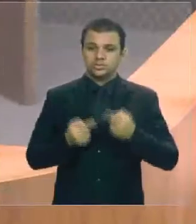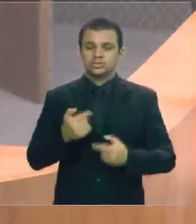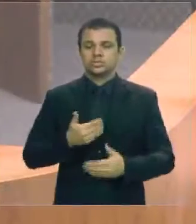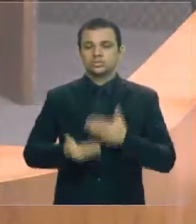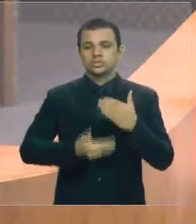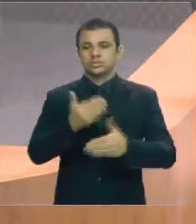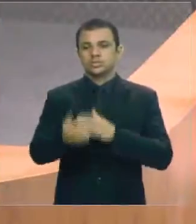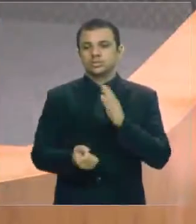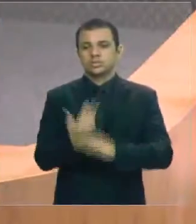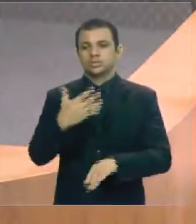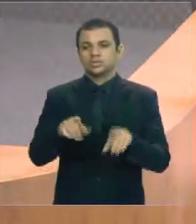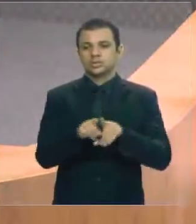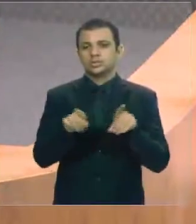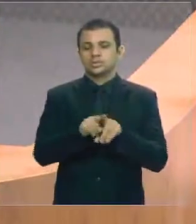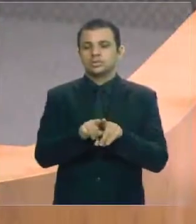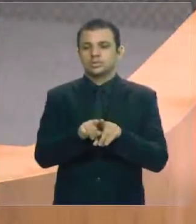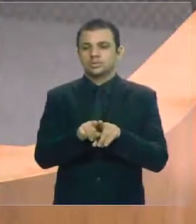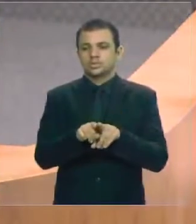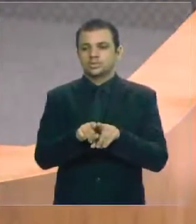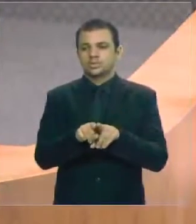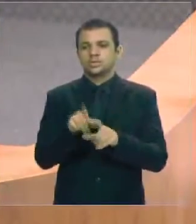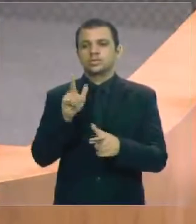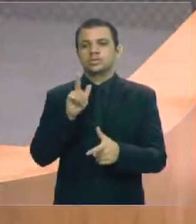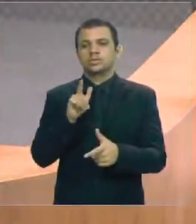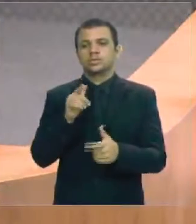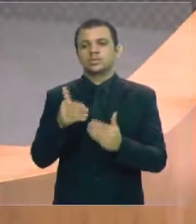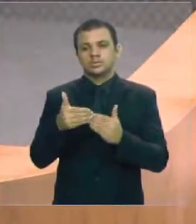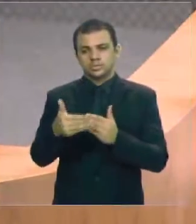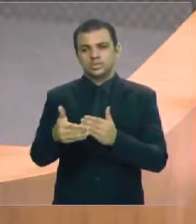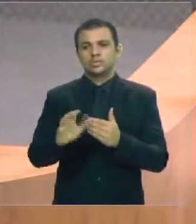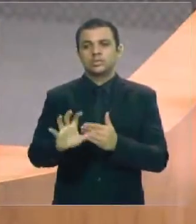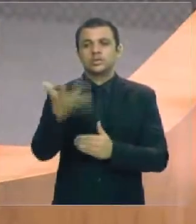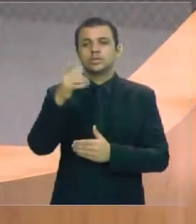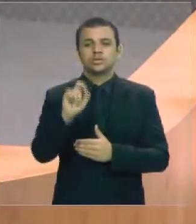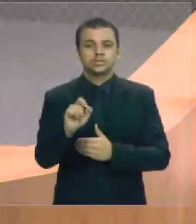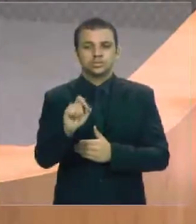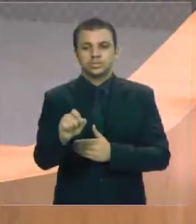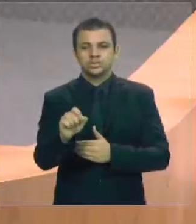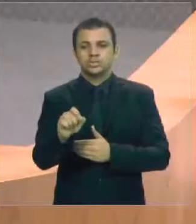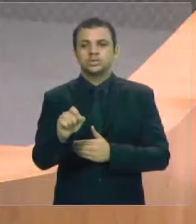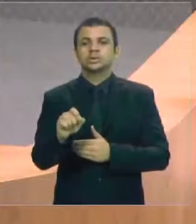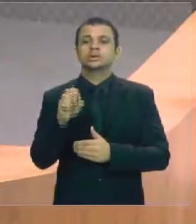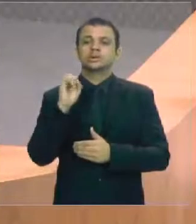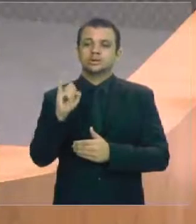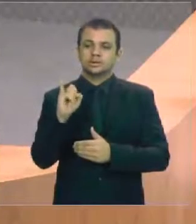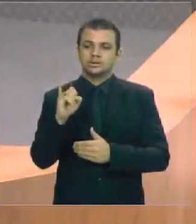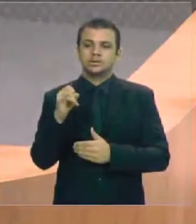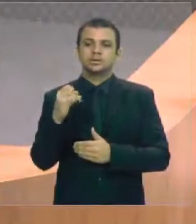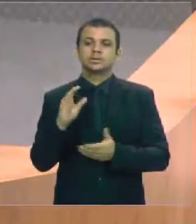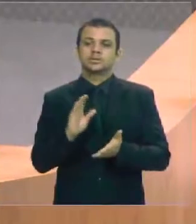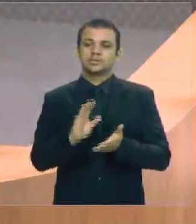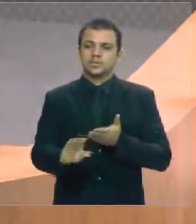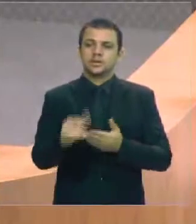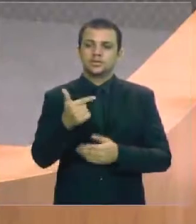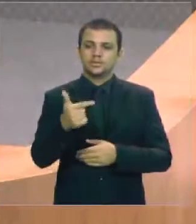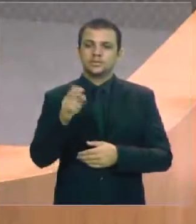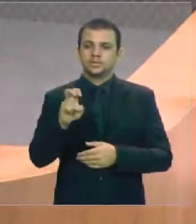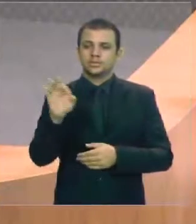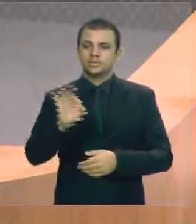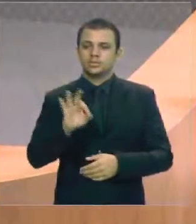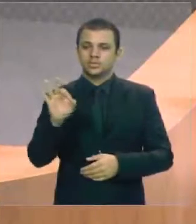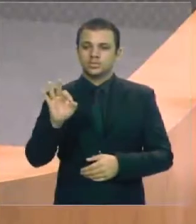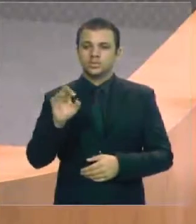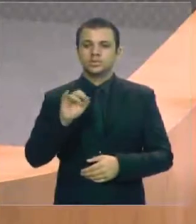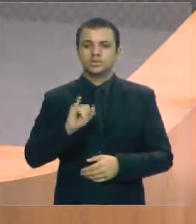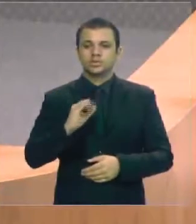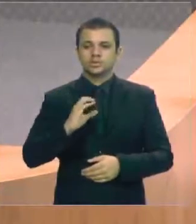os efeitos que incorrerão com a nova repartição da parcela de 25% do ICMS. Nós